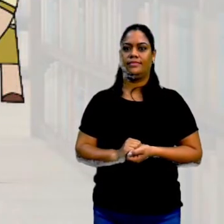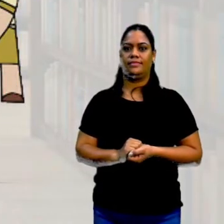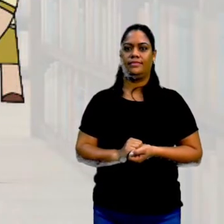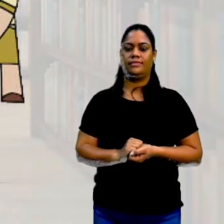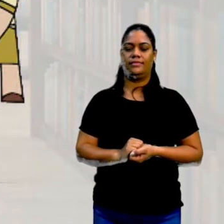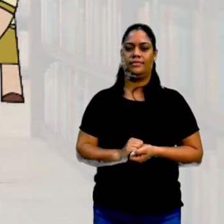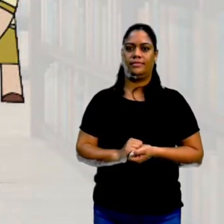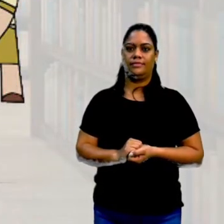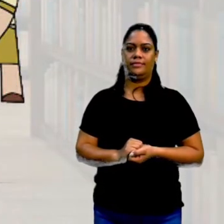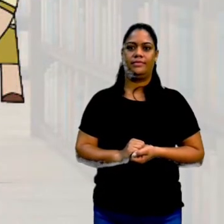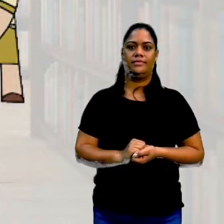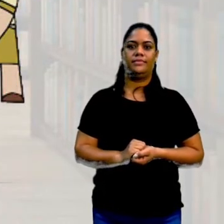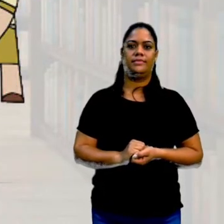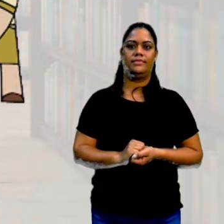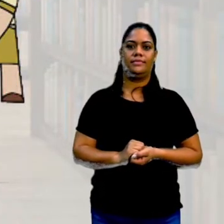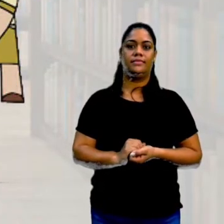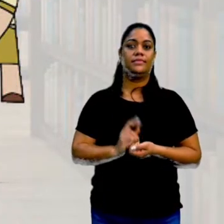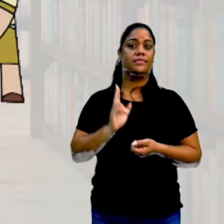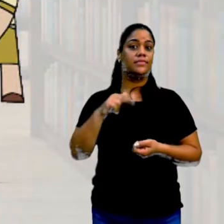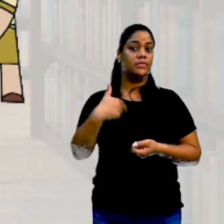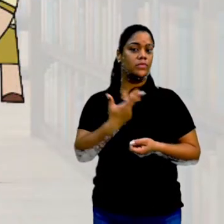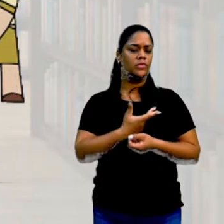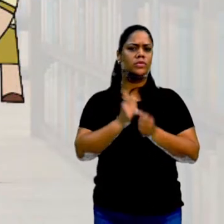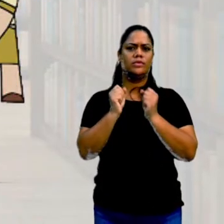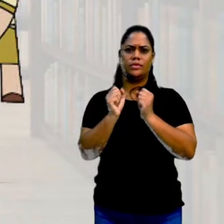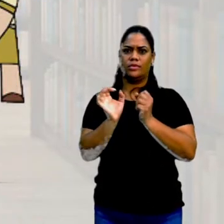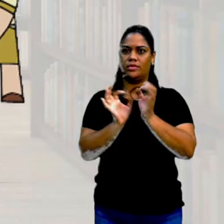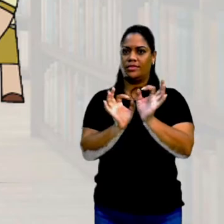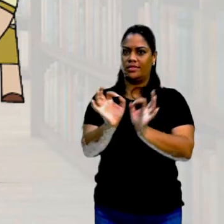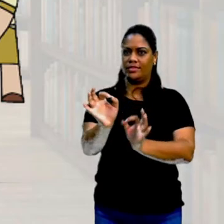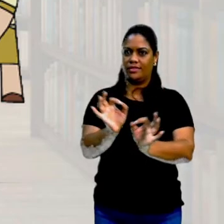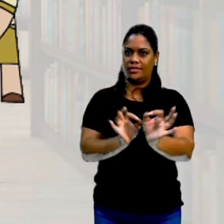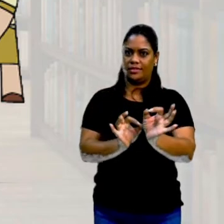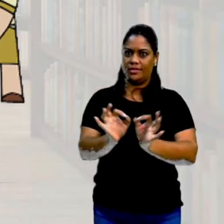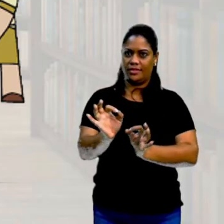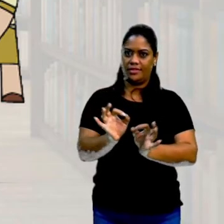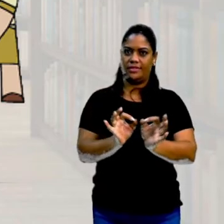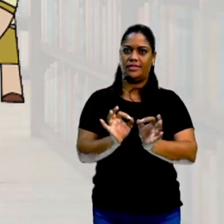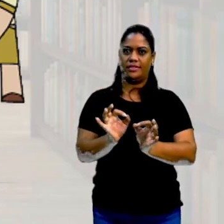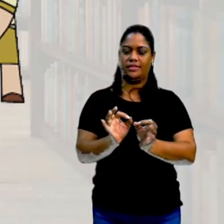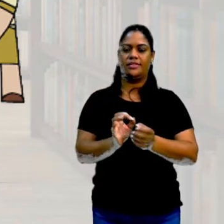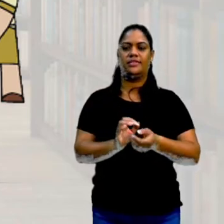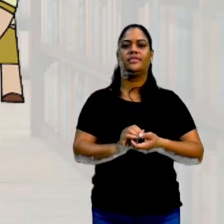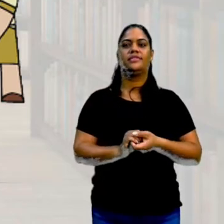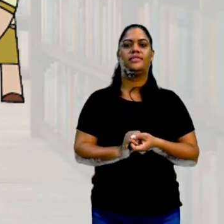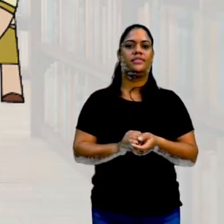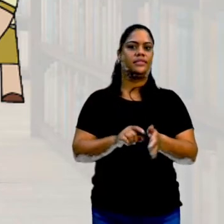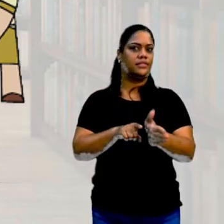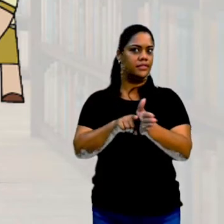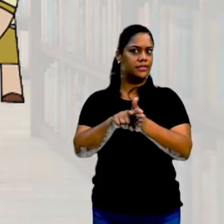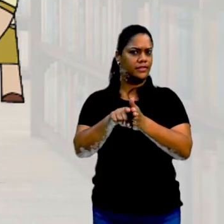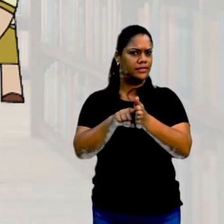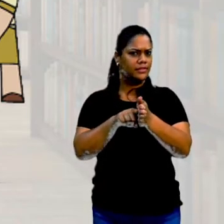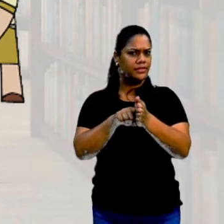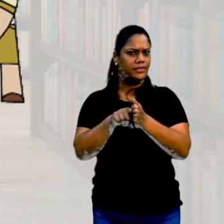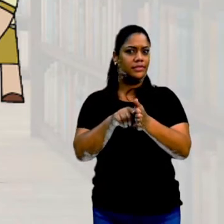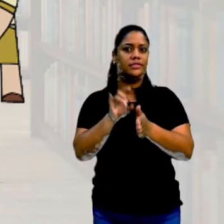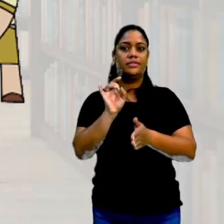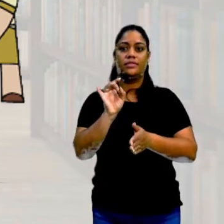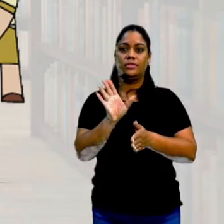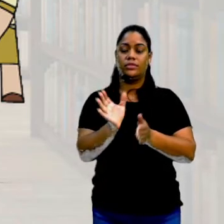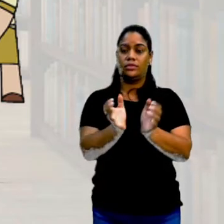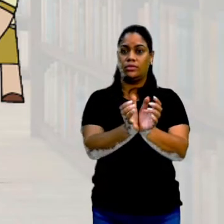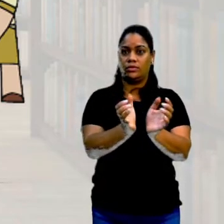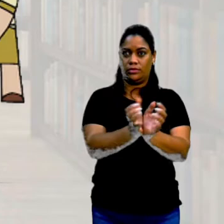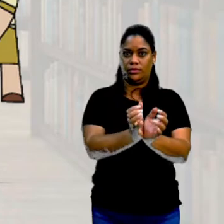nesse caso daqui, a gente pode organizar essa pesquisa, essa pesquisa amostral, só com a parte da